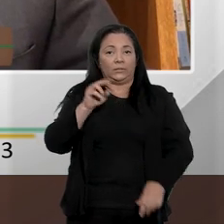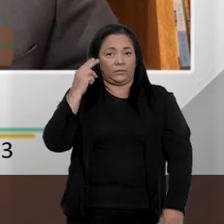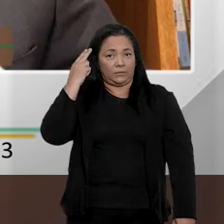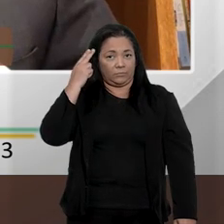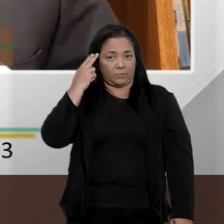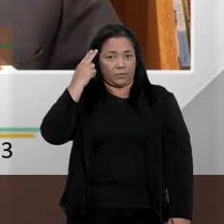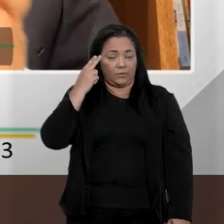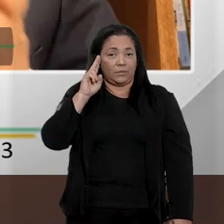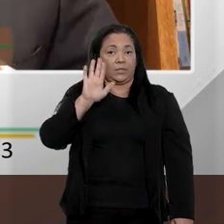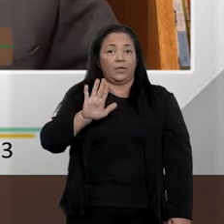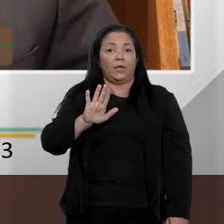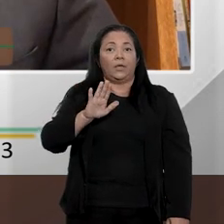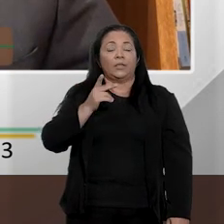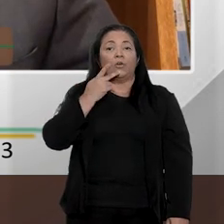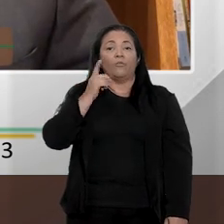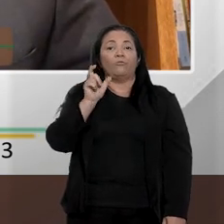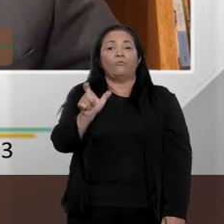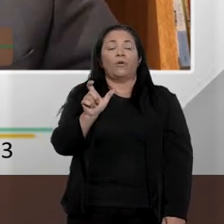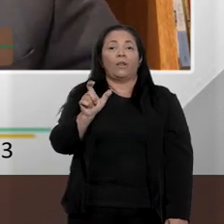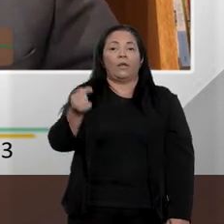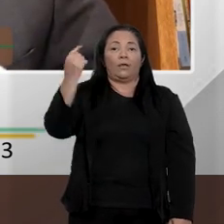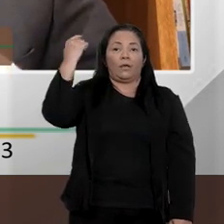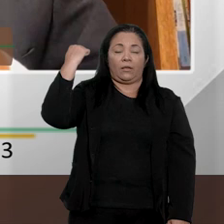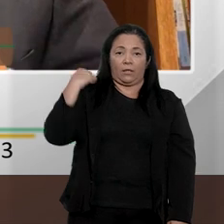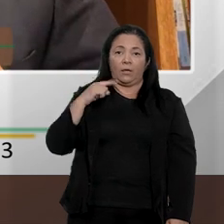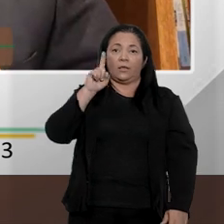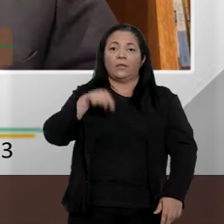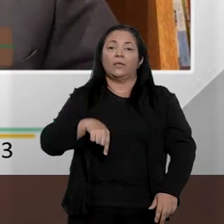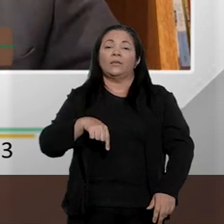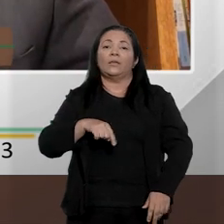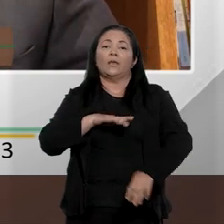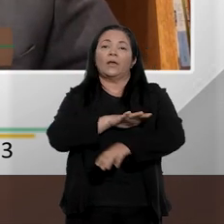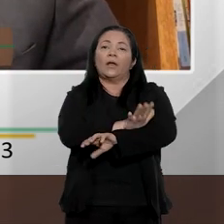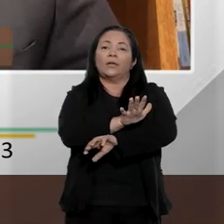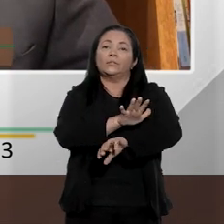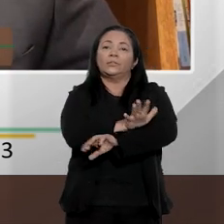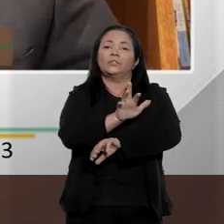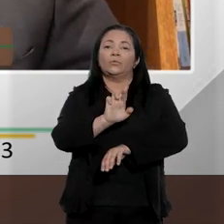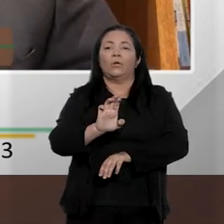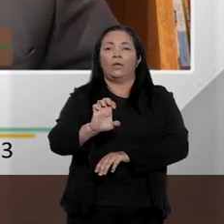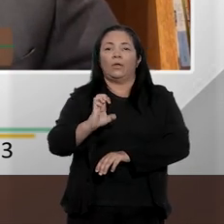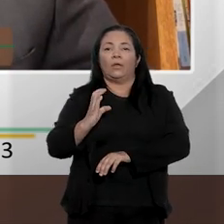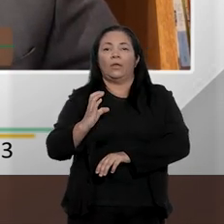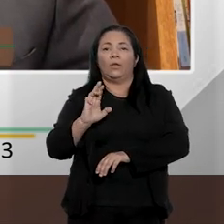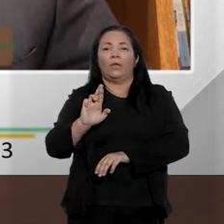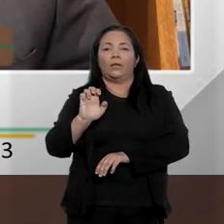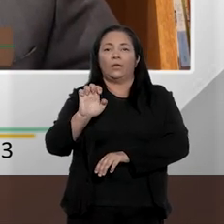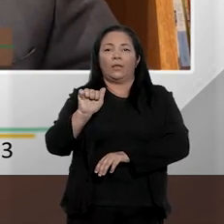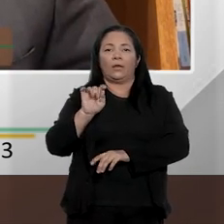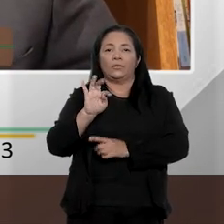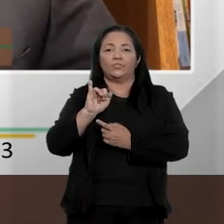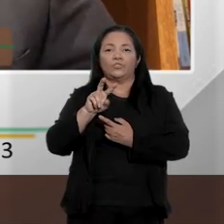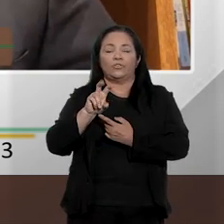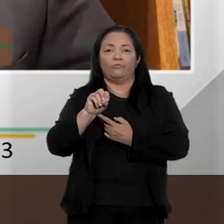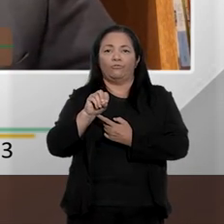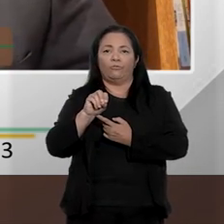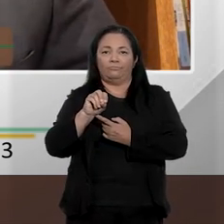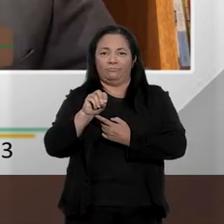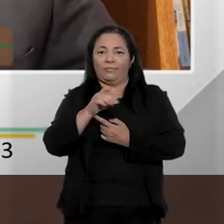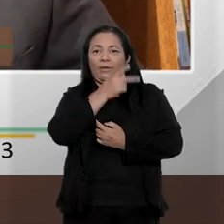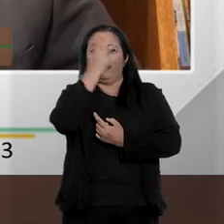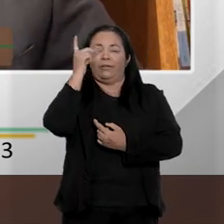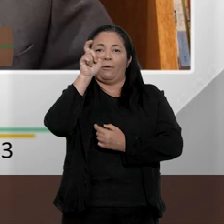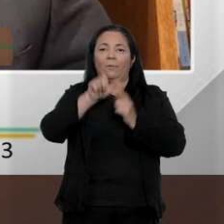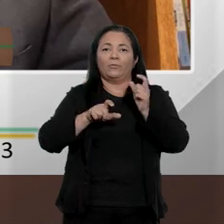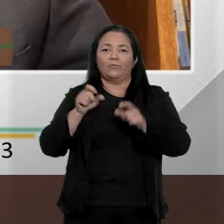tem aquilo que eu falava há pouco chamado racismo recreativo. Então, o racismo que é utilizado ali como forma